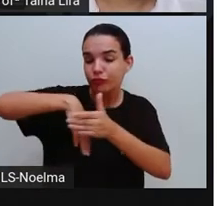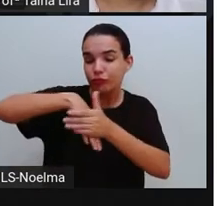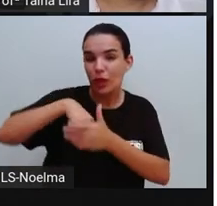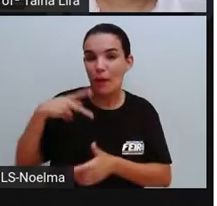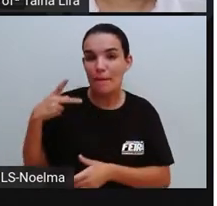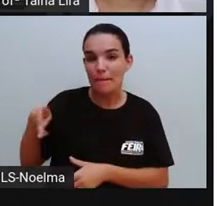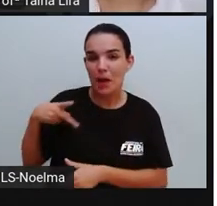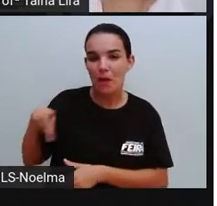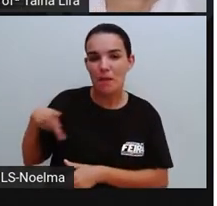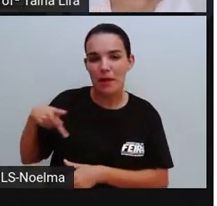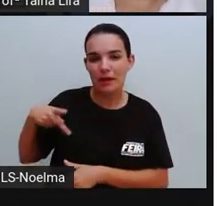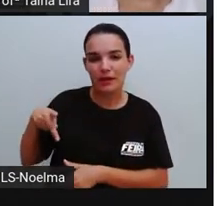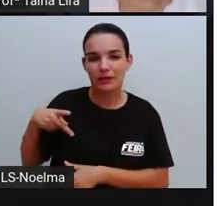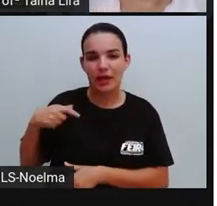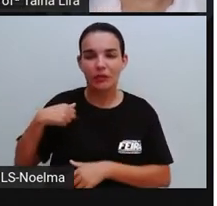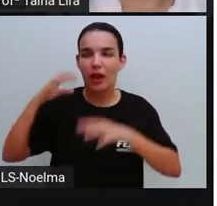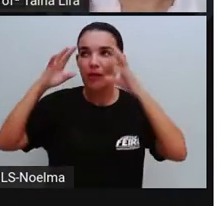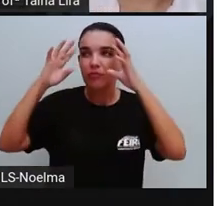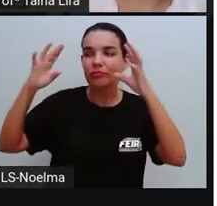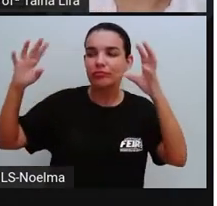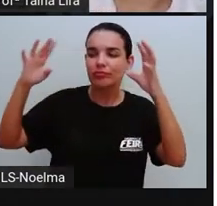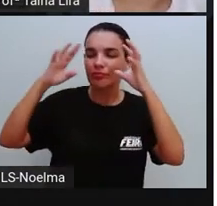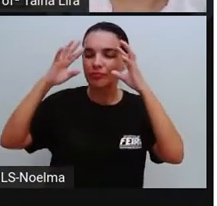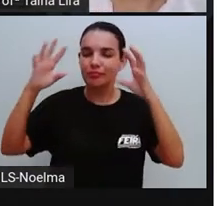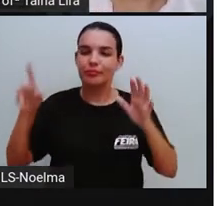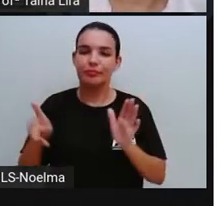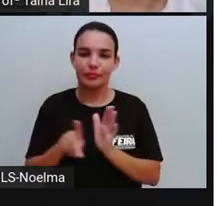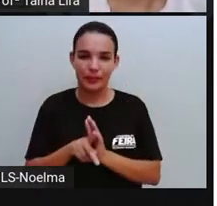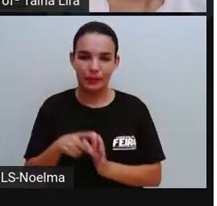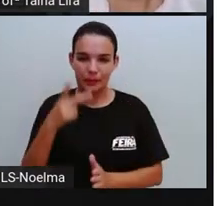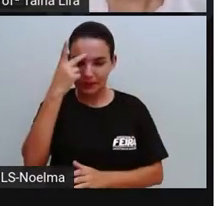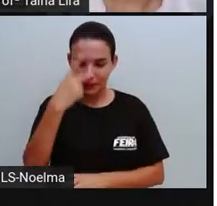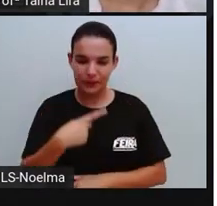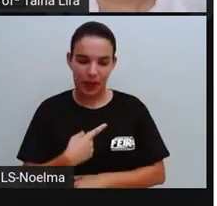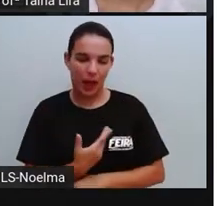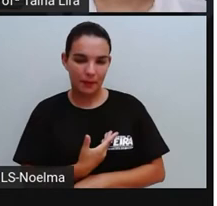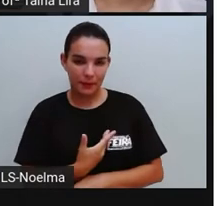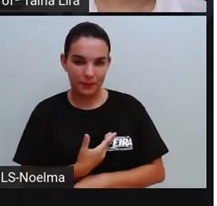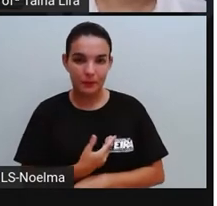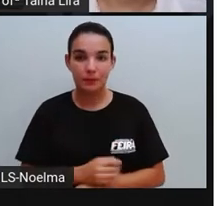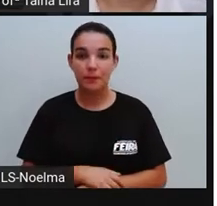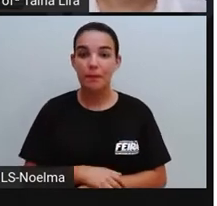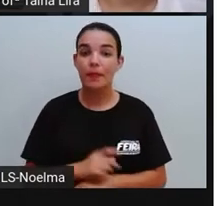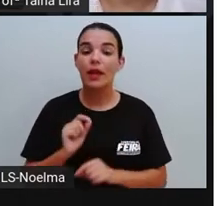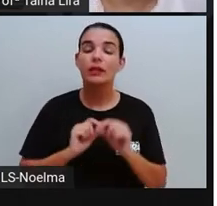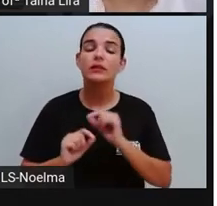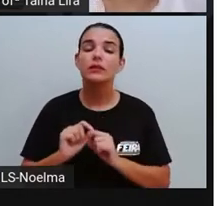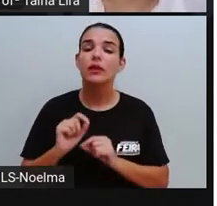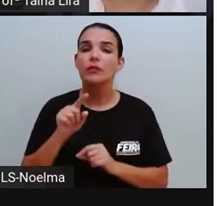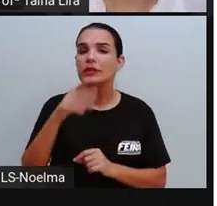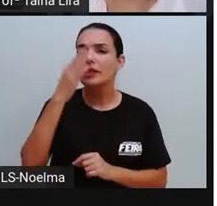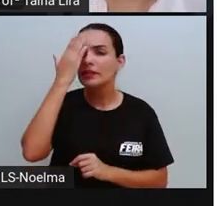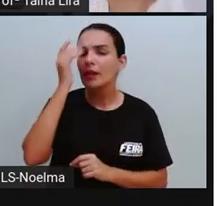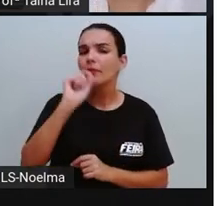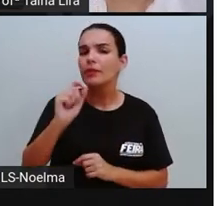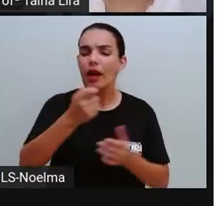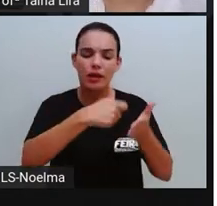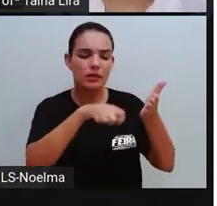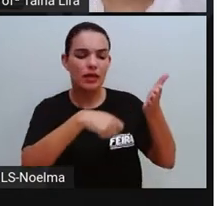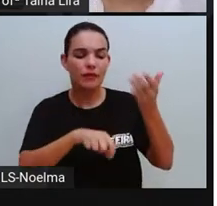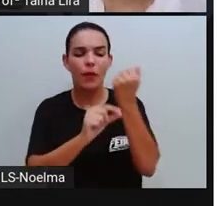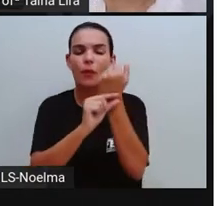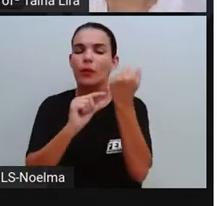imaginários. Então, essa é uma autobiografia. Se eu perguntar assim, quem foi que escreveu esse